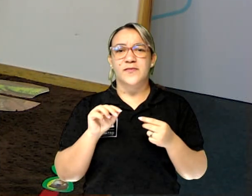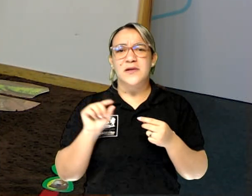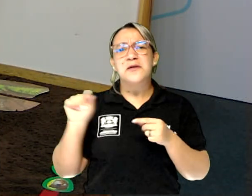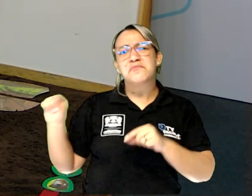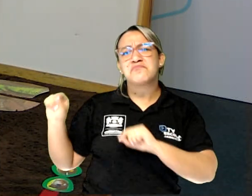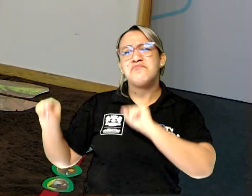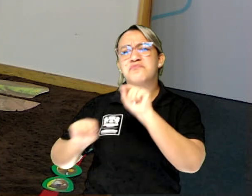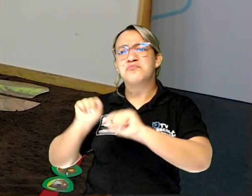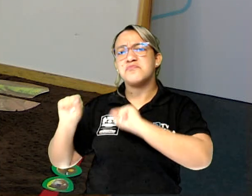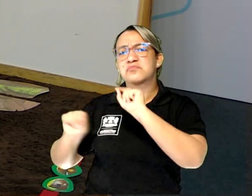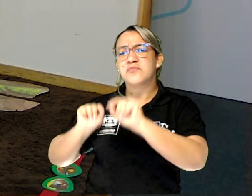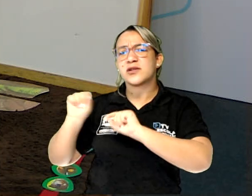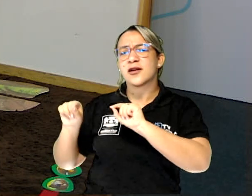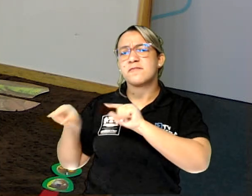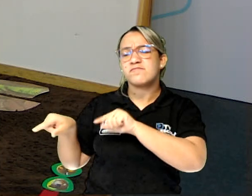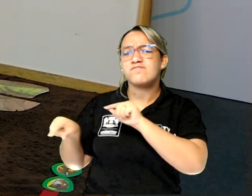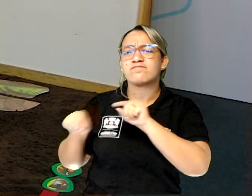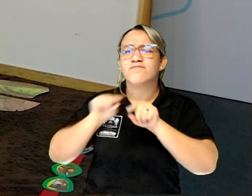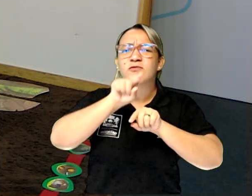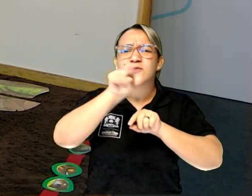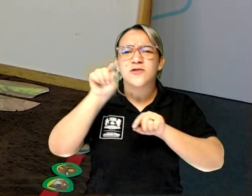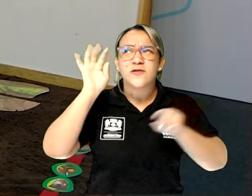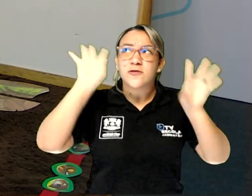o que vocês imaginam?